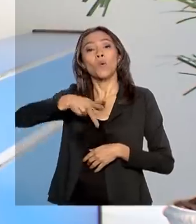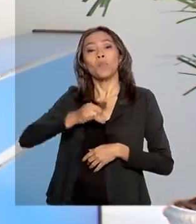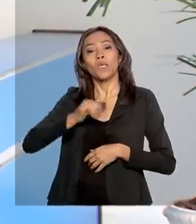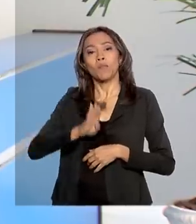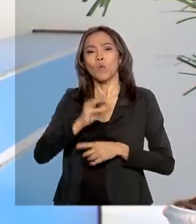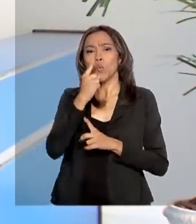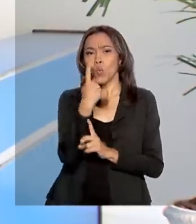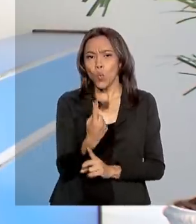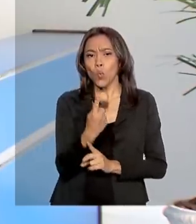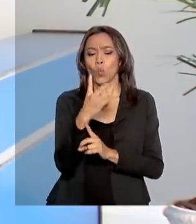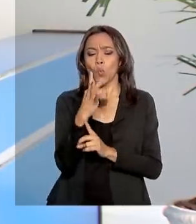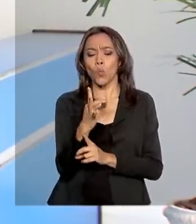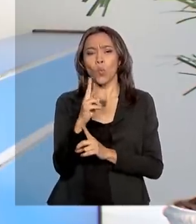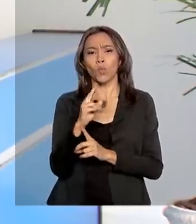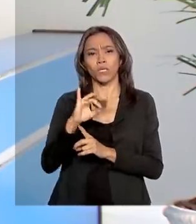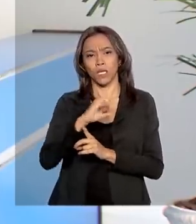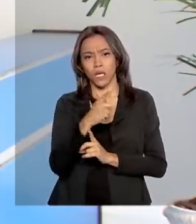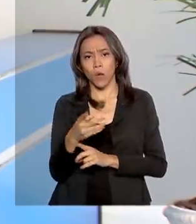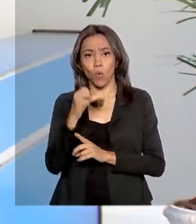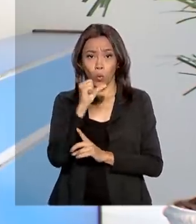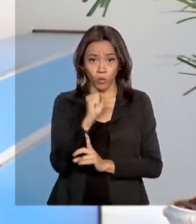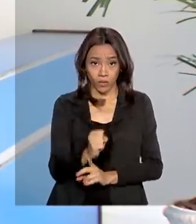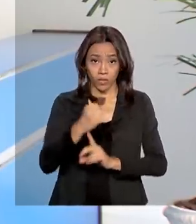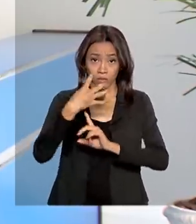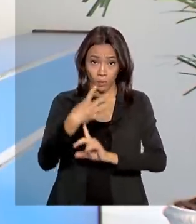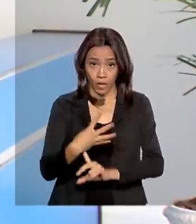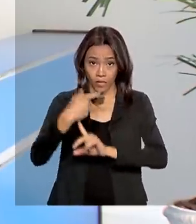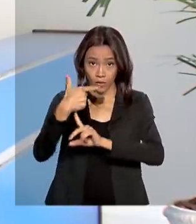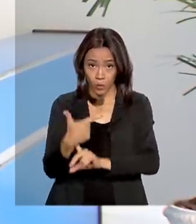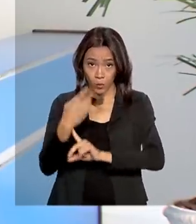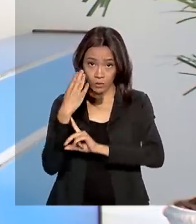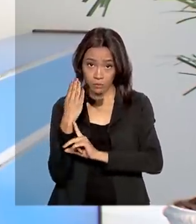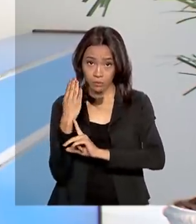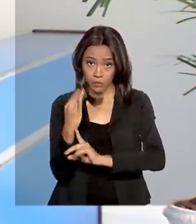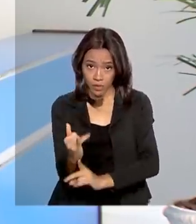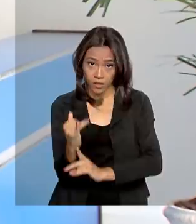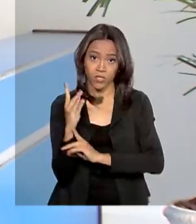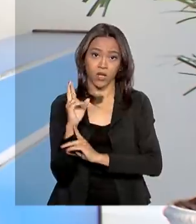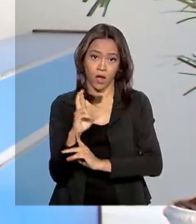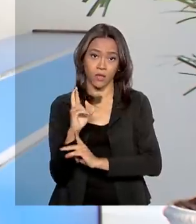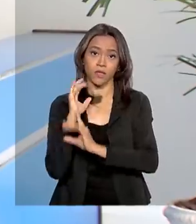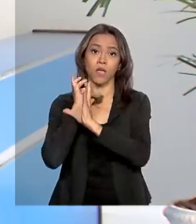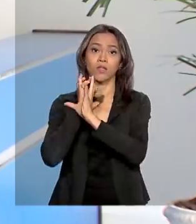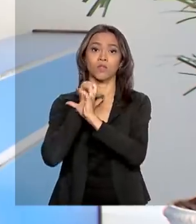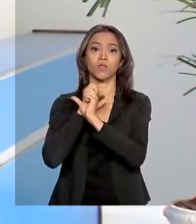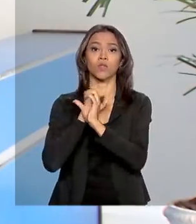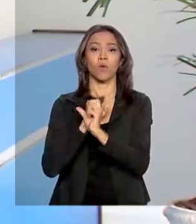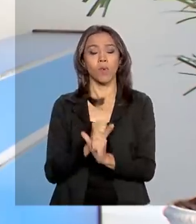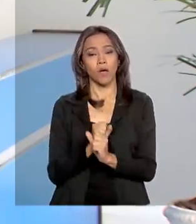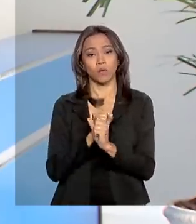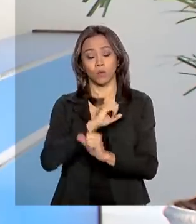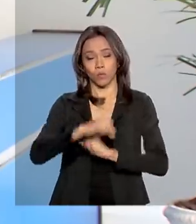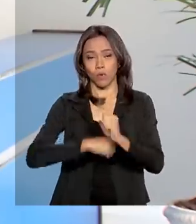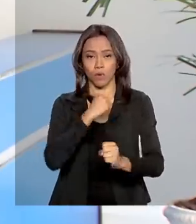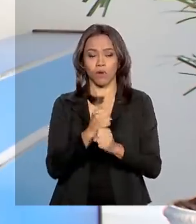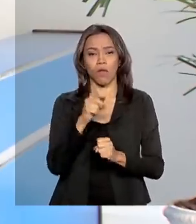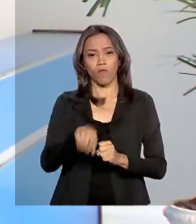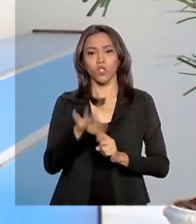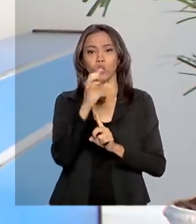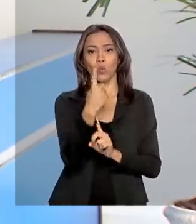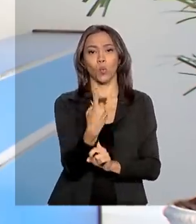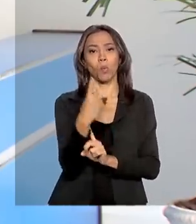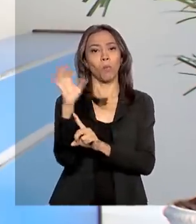,842 bilhões de reais. Já no acumulado do ano, a alta foi de 1%